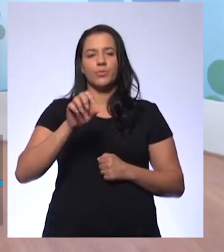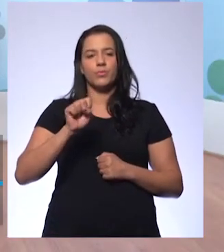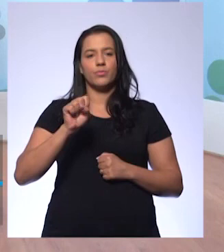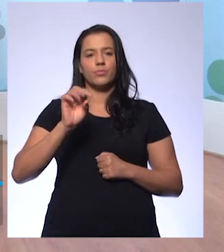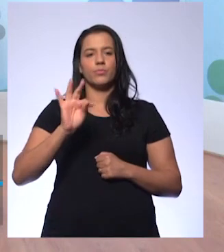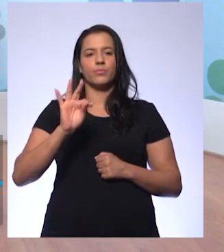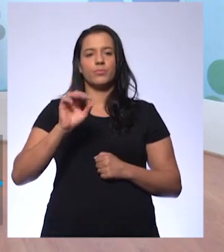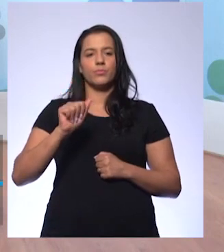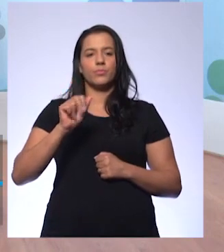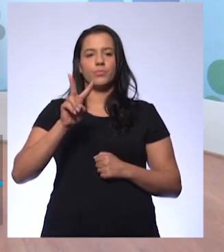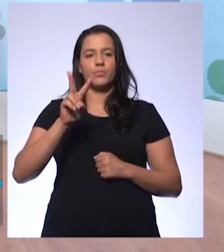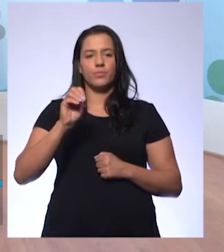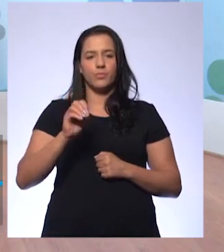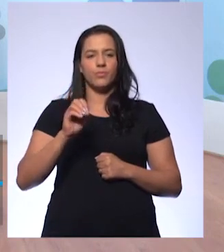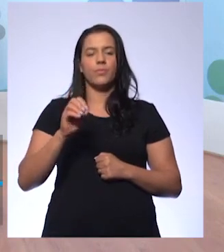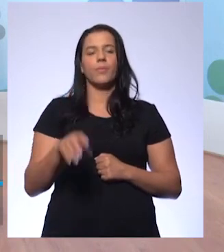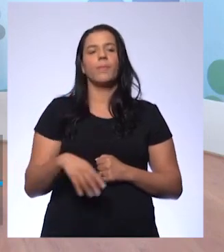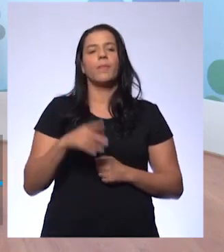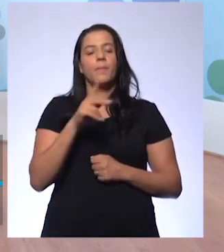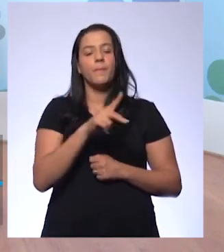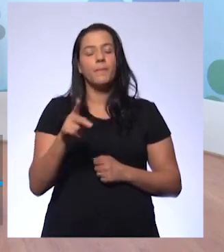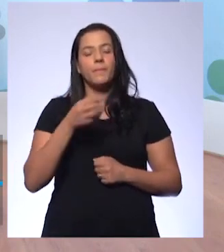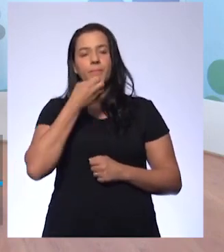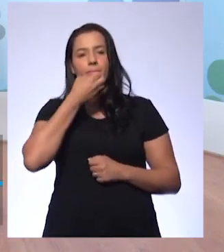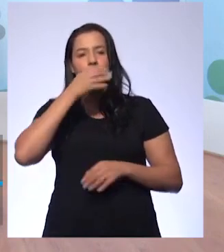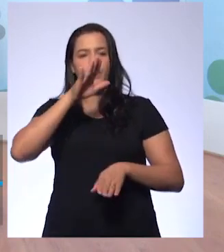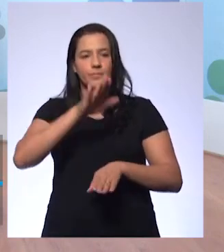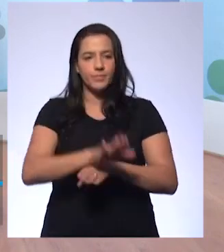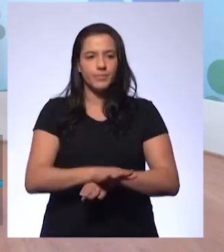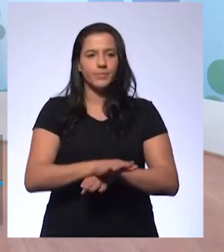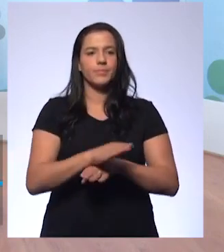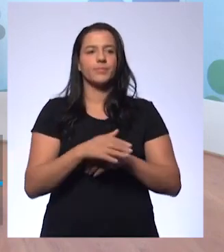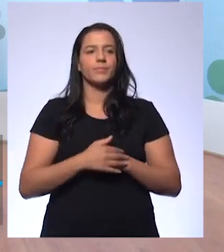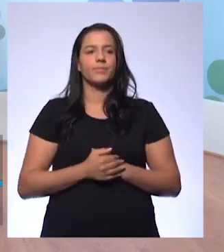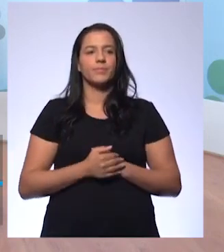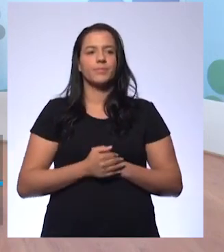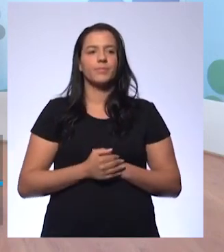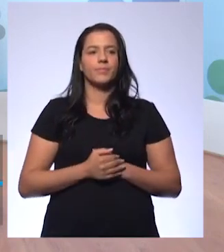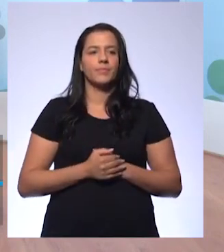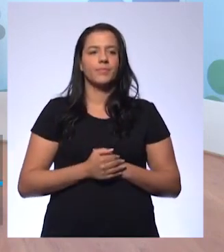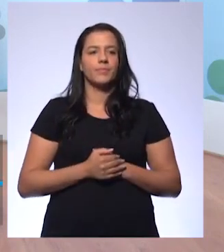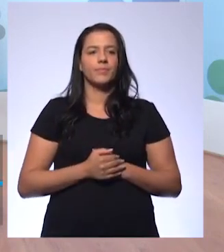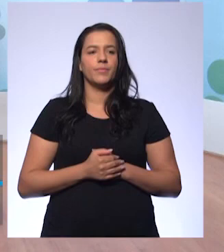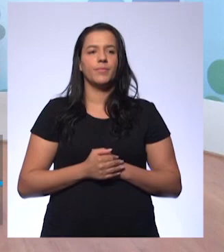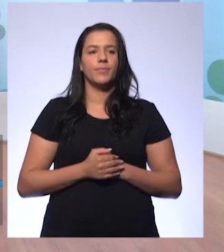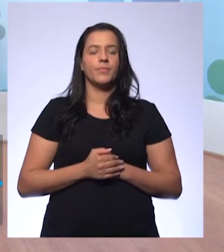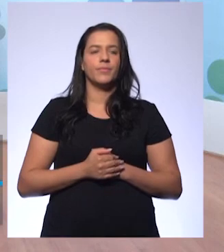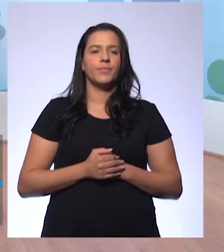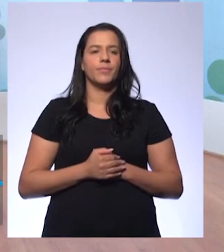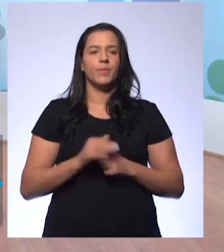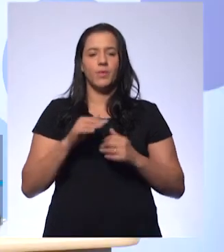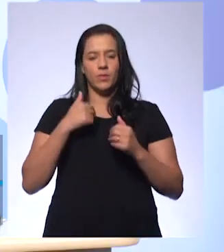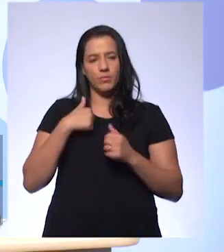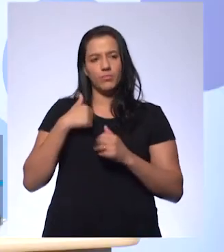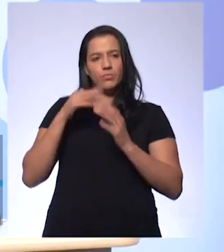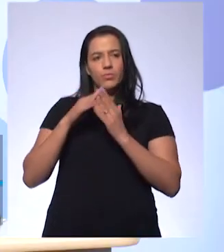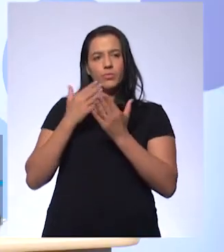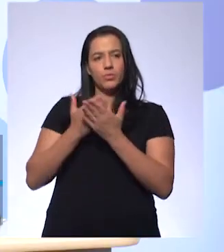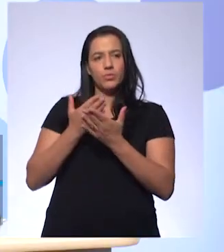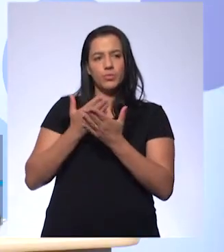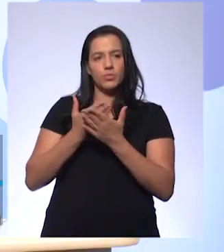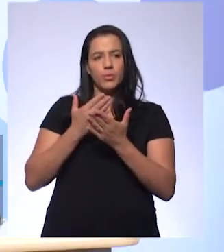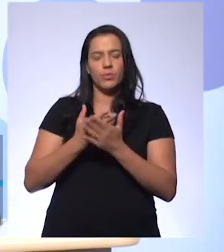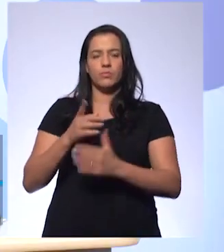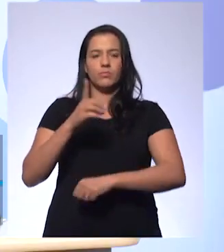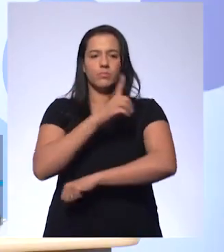o seguinte, Olá, professores, boa tarde. Eu sou o Gustavo do... Boa tarde, Gustavo. Da escola de Diadema, escola